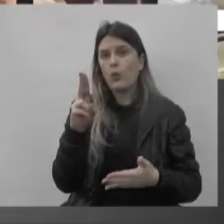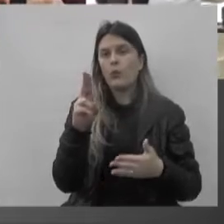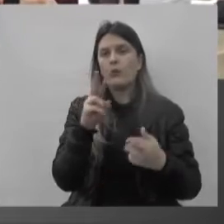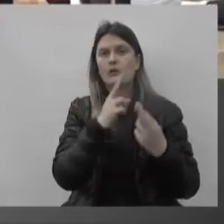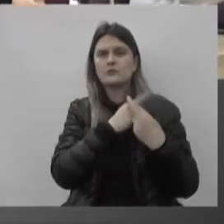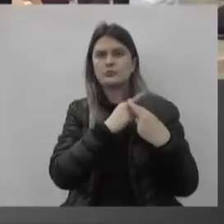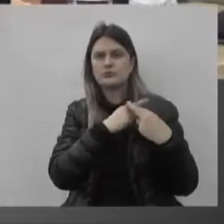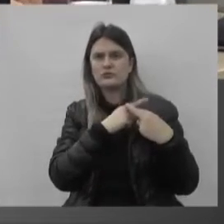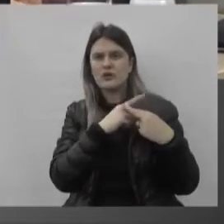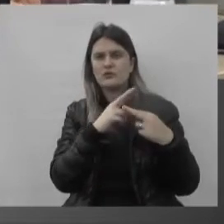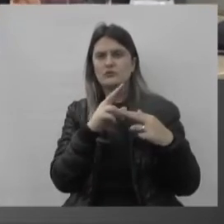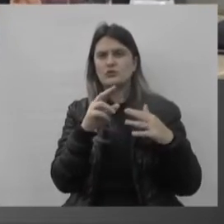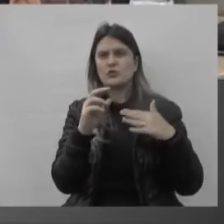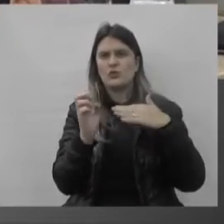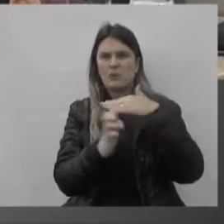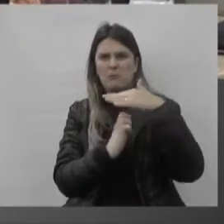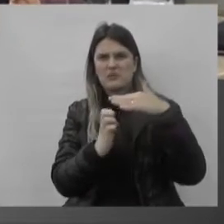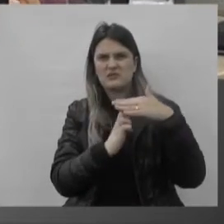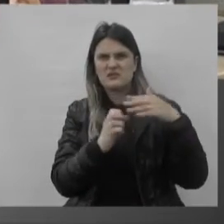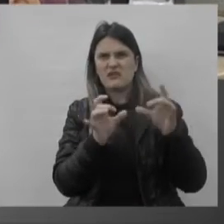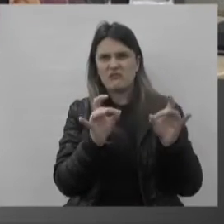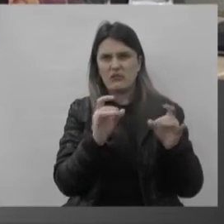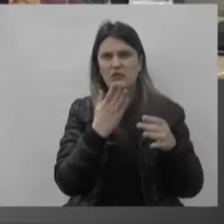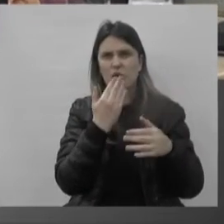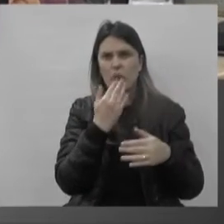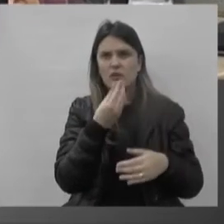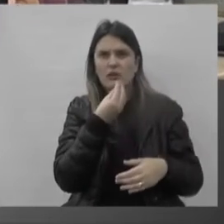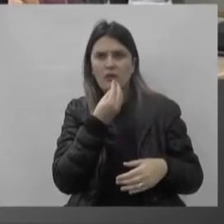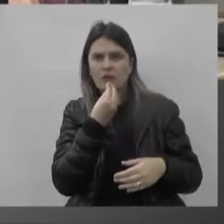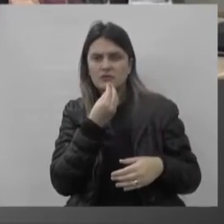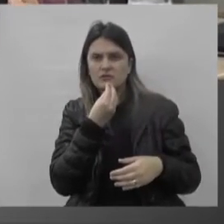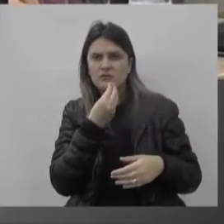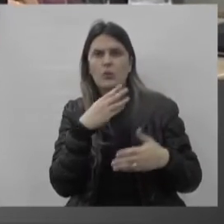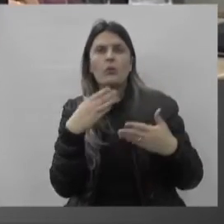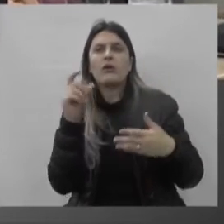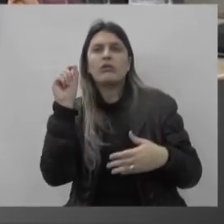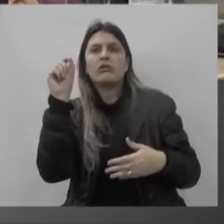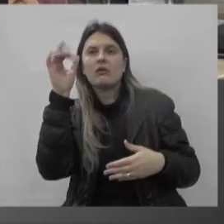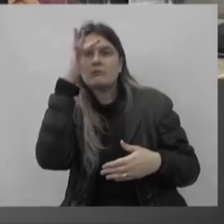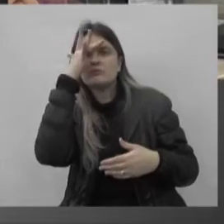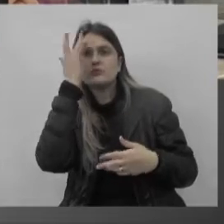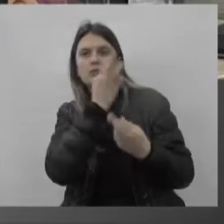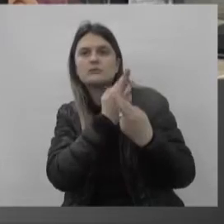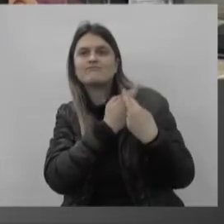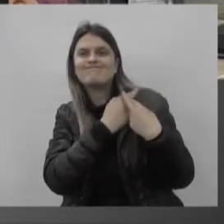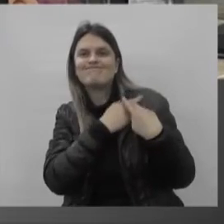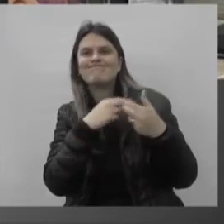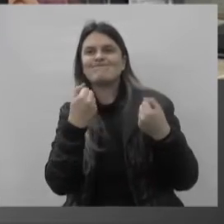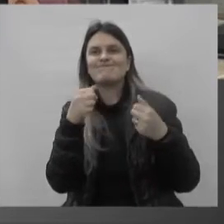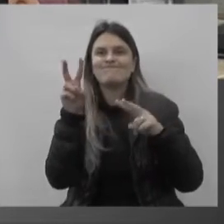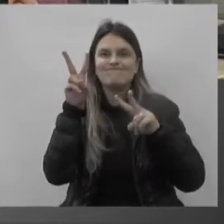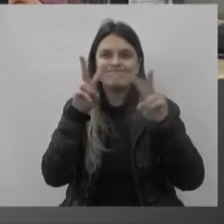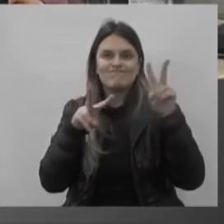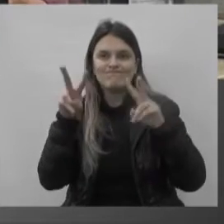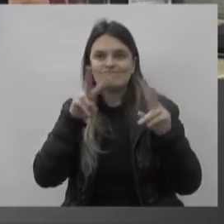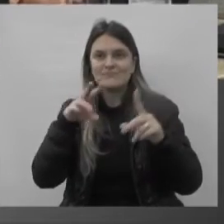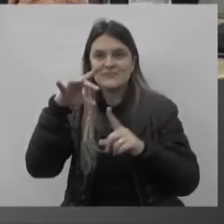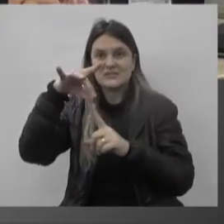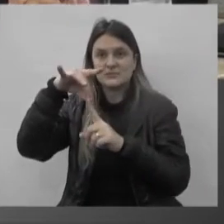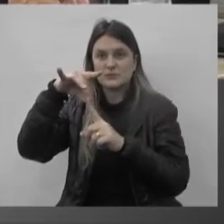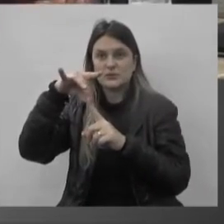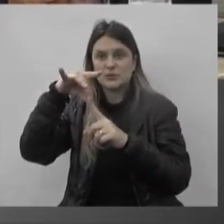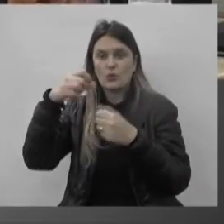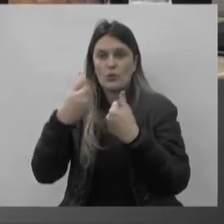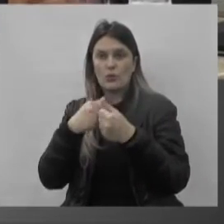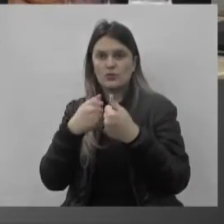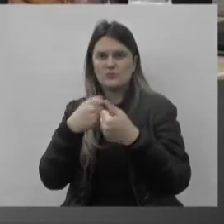passada e está em péssimo estado. Eu não sei dizer se ali é obrigação do Executivo ou é obrigação dos quiosques.